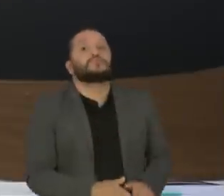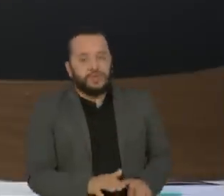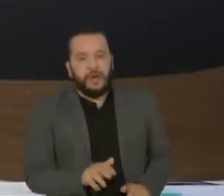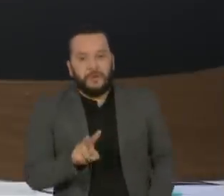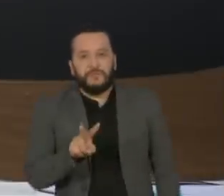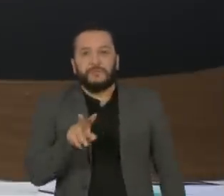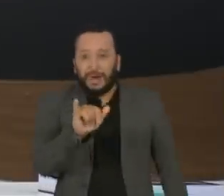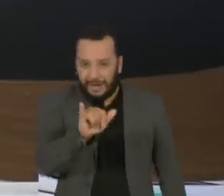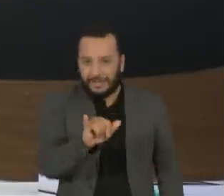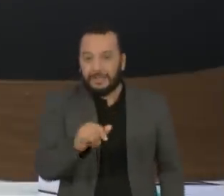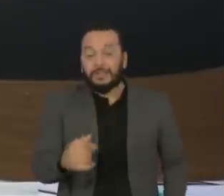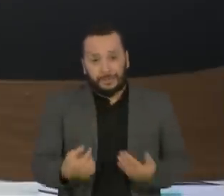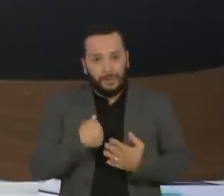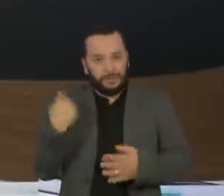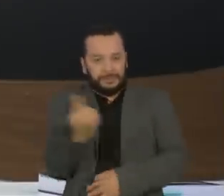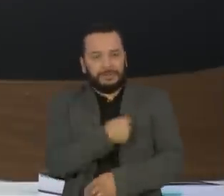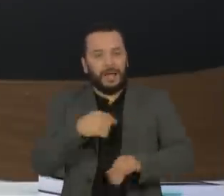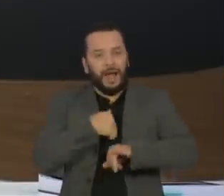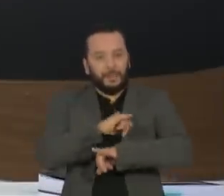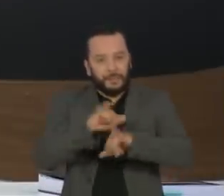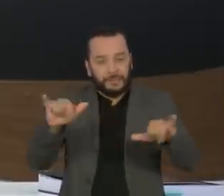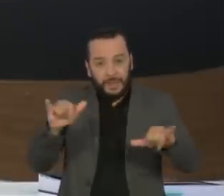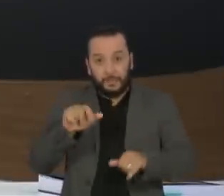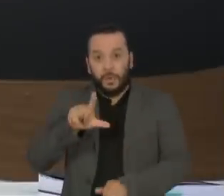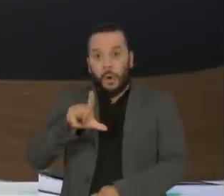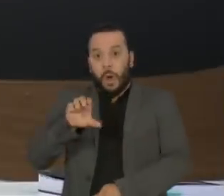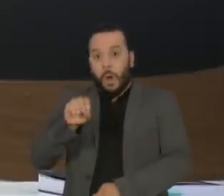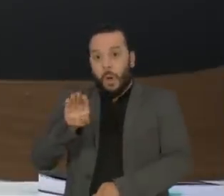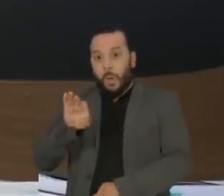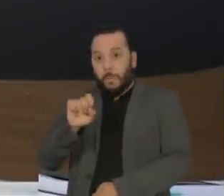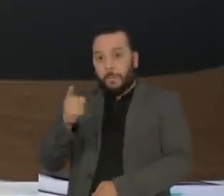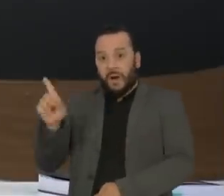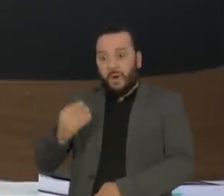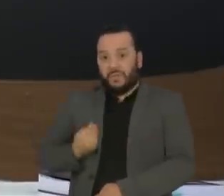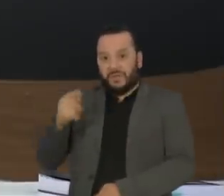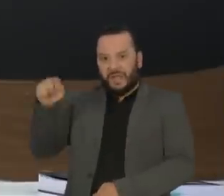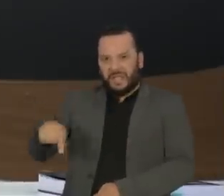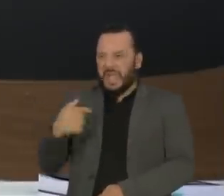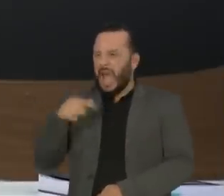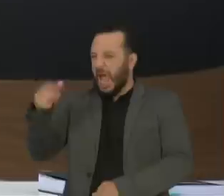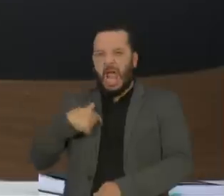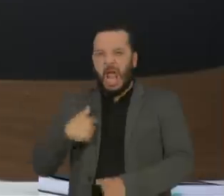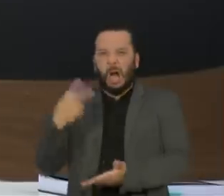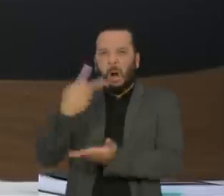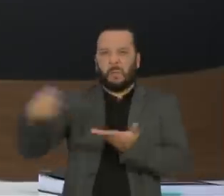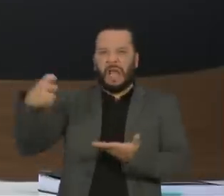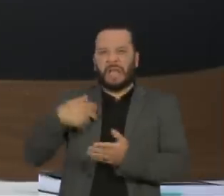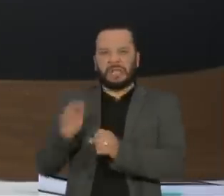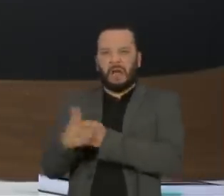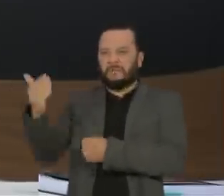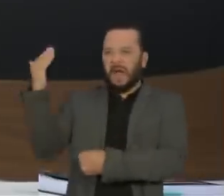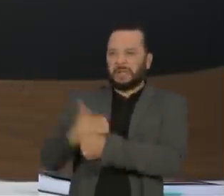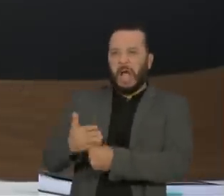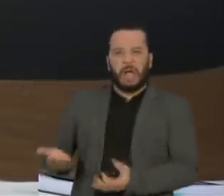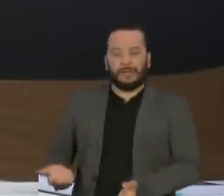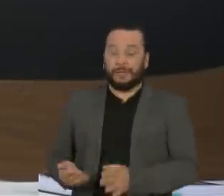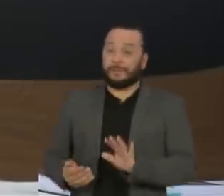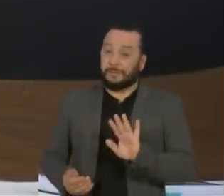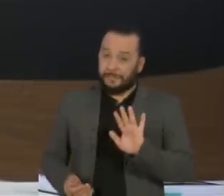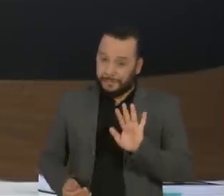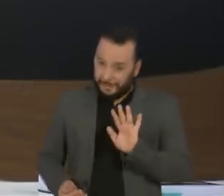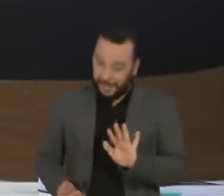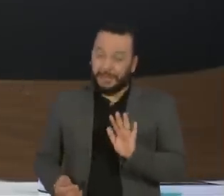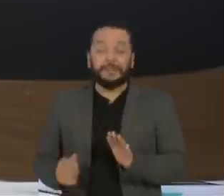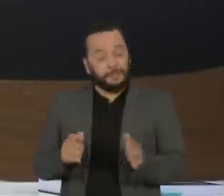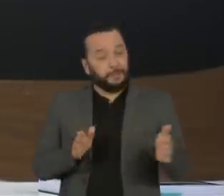Desde que anunciamos que ele estaria aqui hoje, as reações foram extremadas, golpista, fascista, o que não deixa de dizer bastante sobre